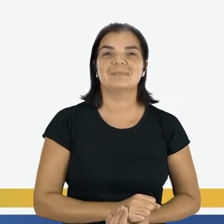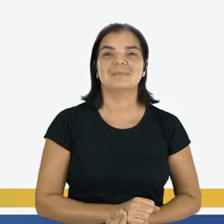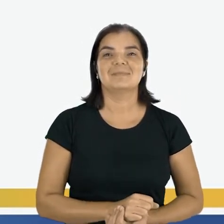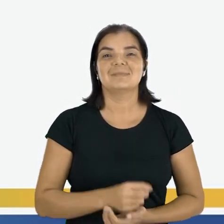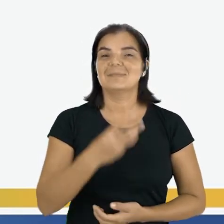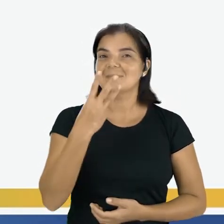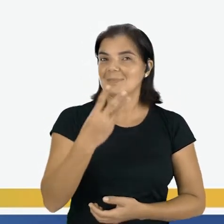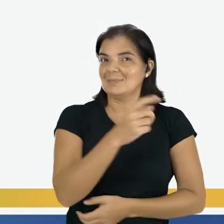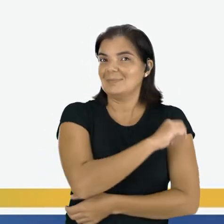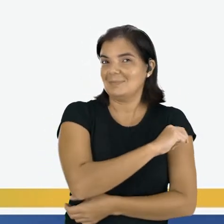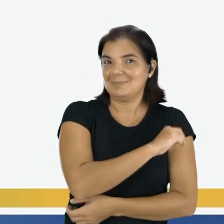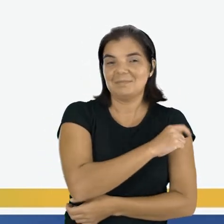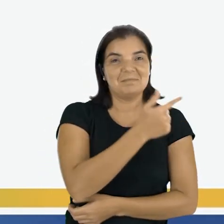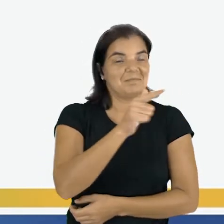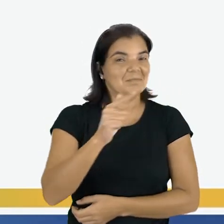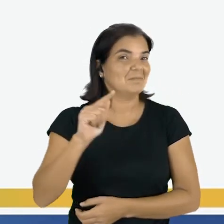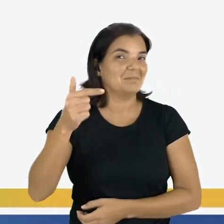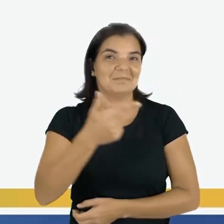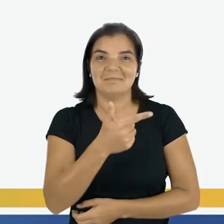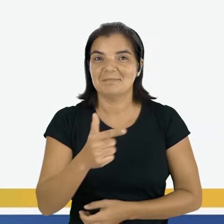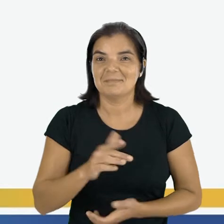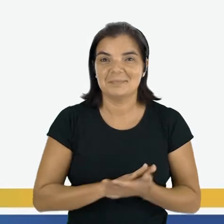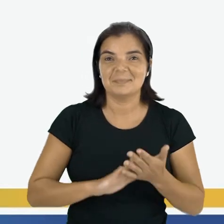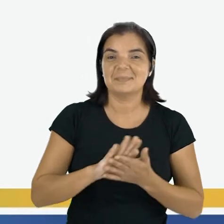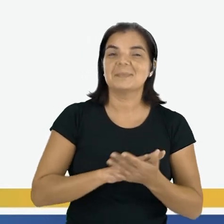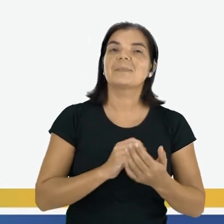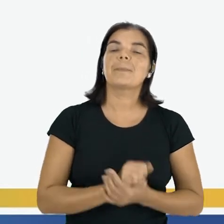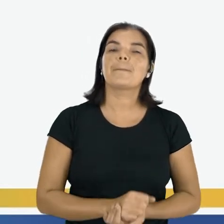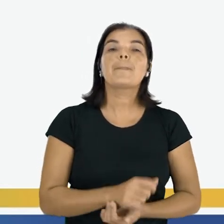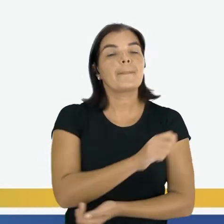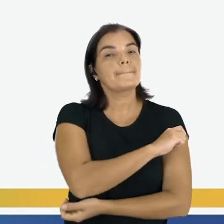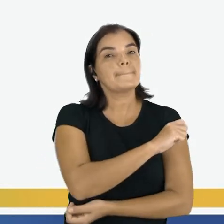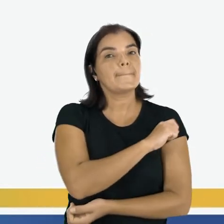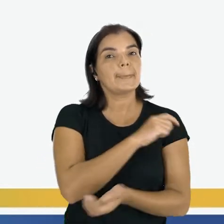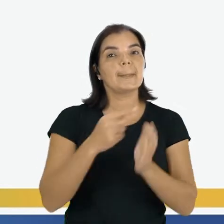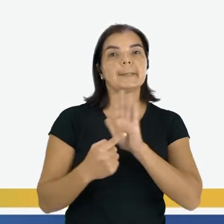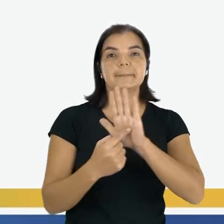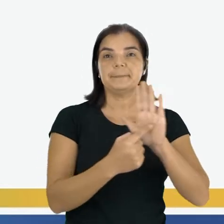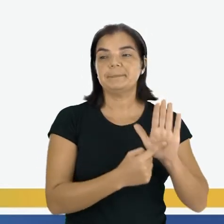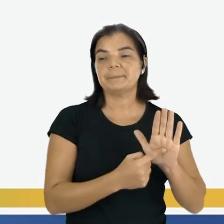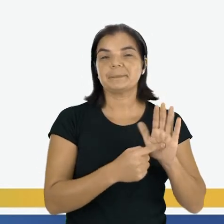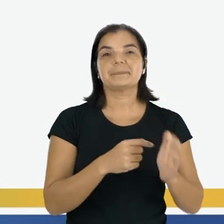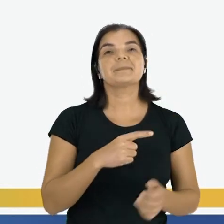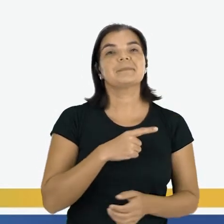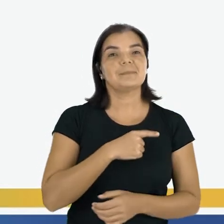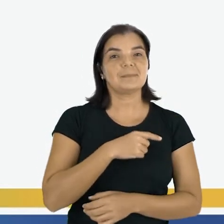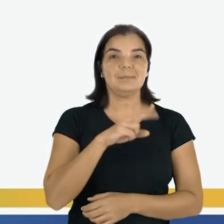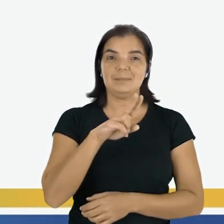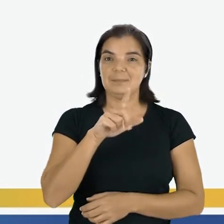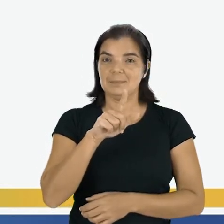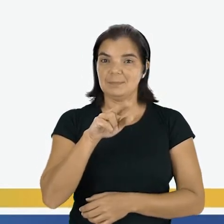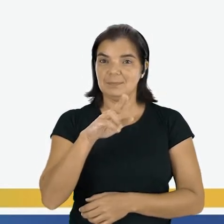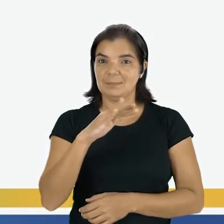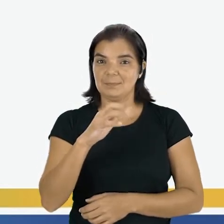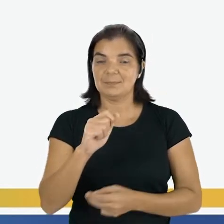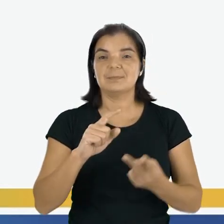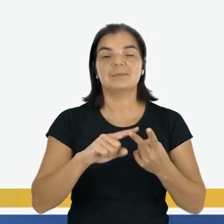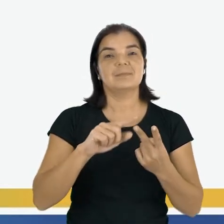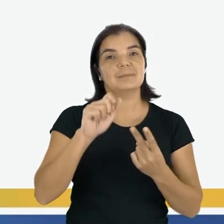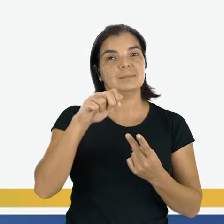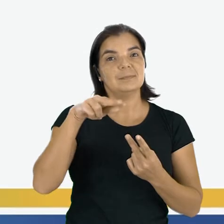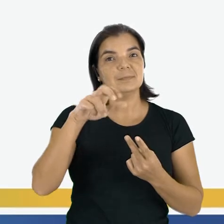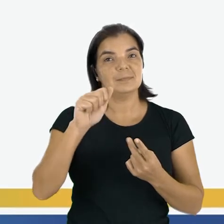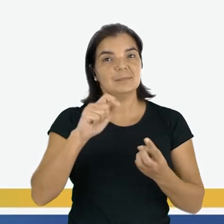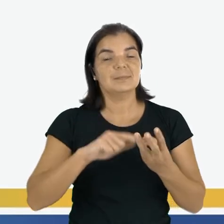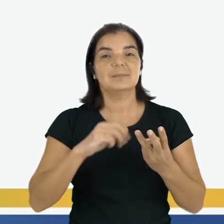três alunos. O restante da turma não está aparecendo. Desses alunos que está aí na imagem. Tem a Lúcia, a Ana